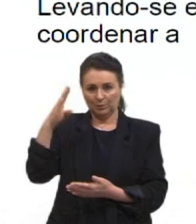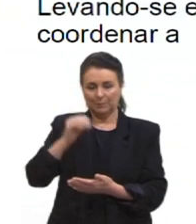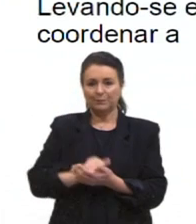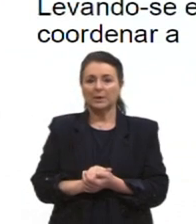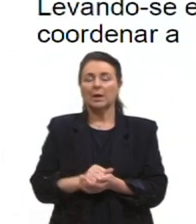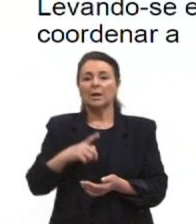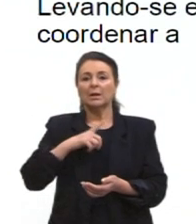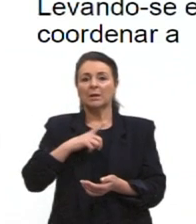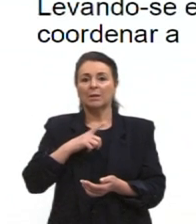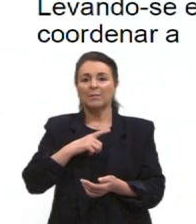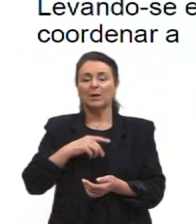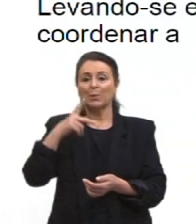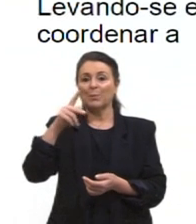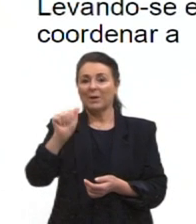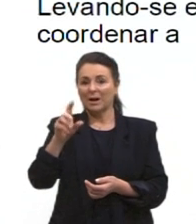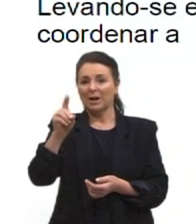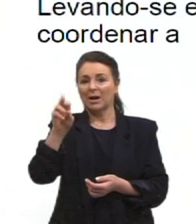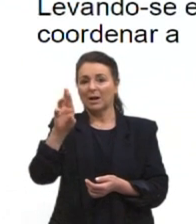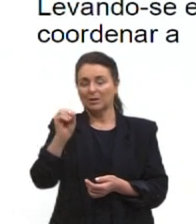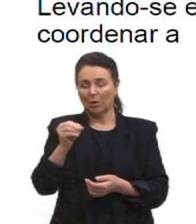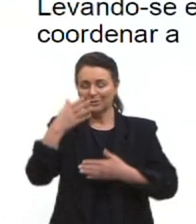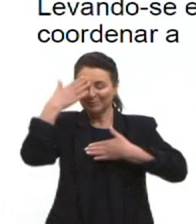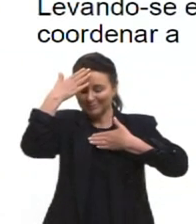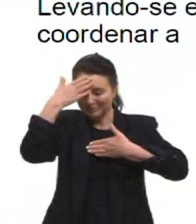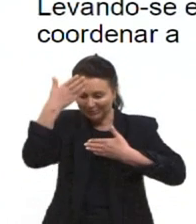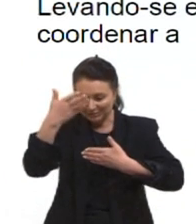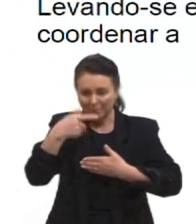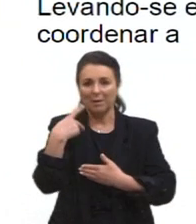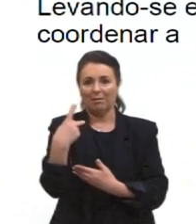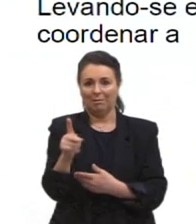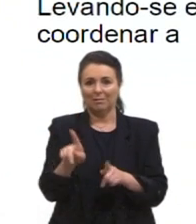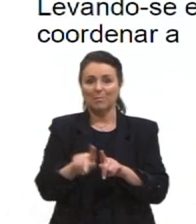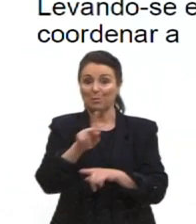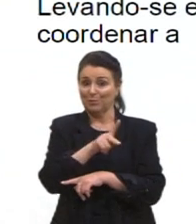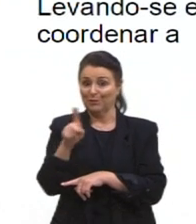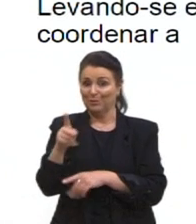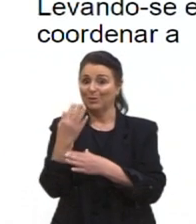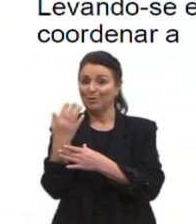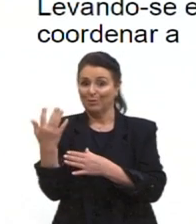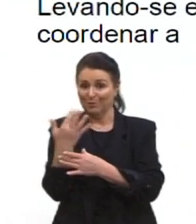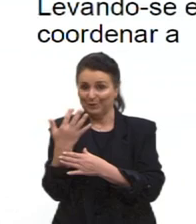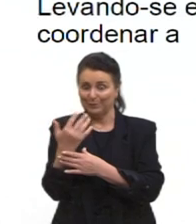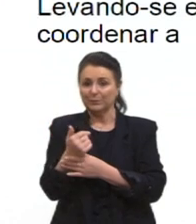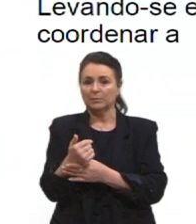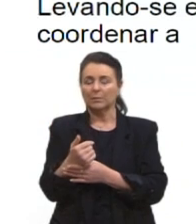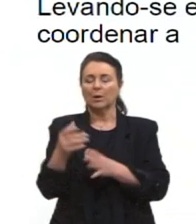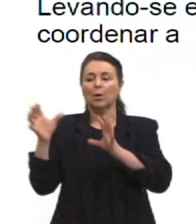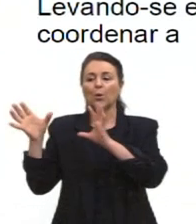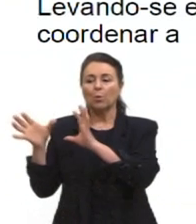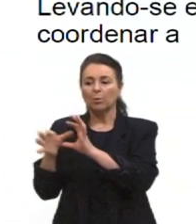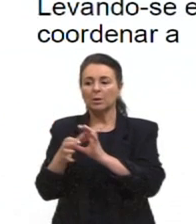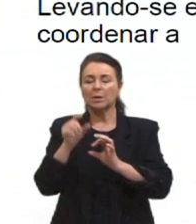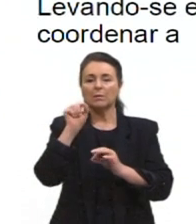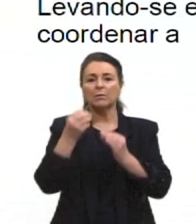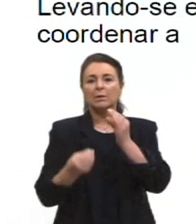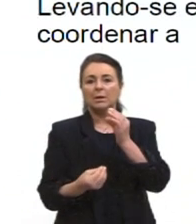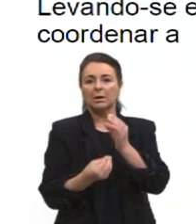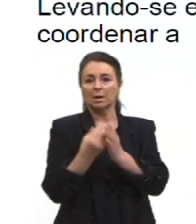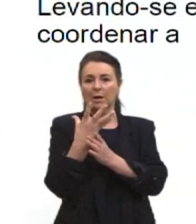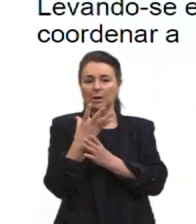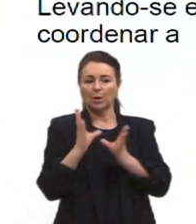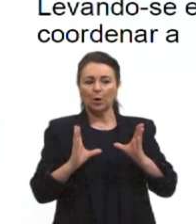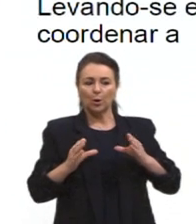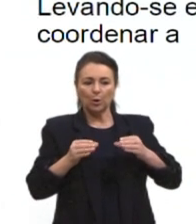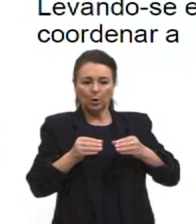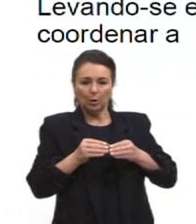professor Henrique Serra Padrós. E aqui, então, levando-se em conta o contexto em que foi criada, a Operação